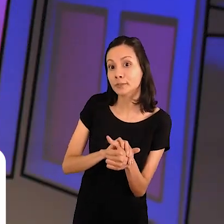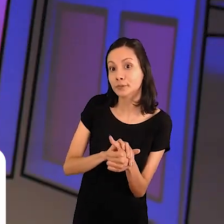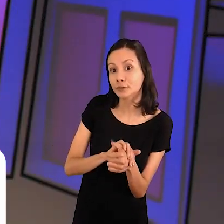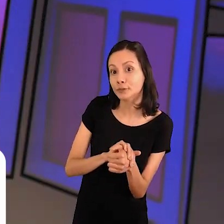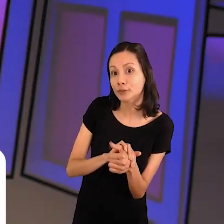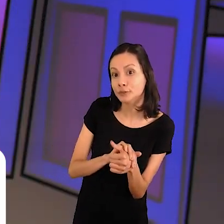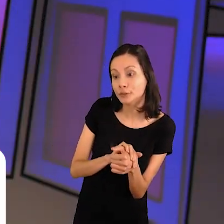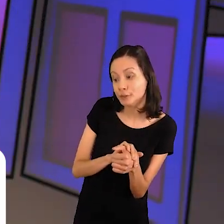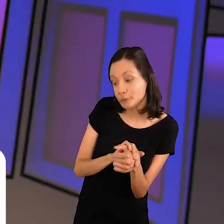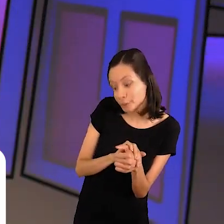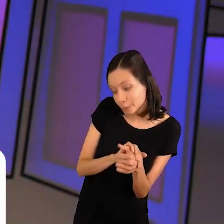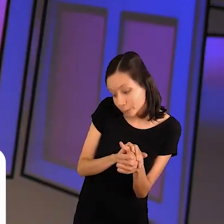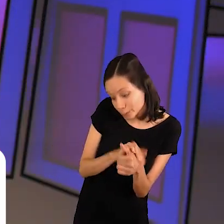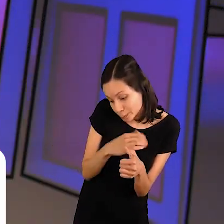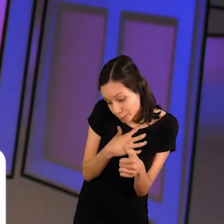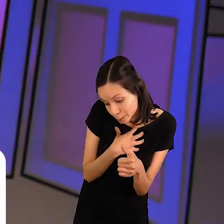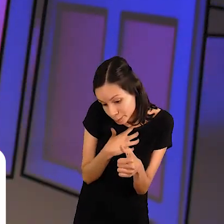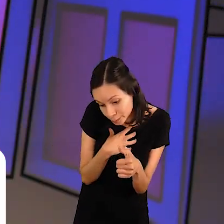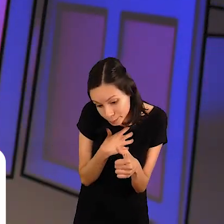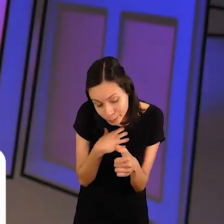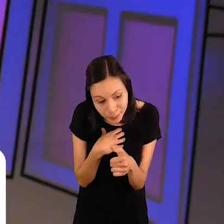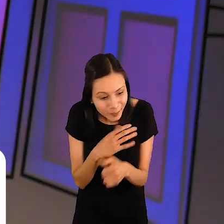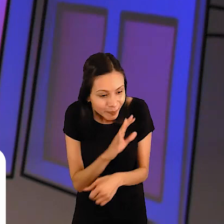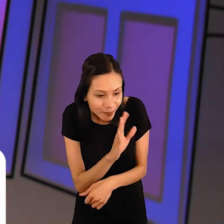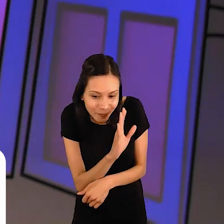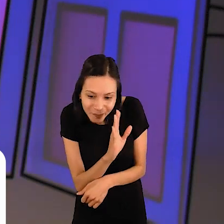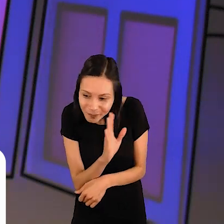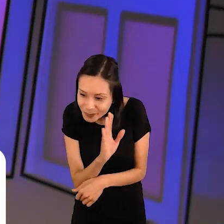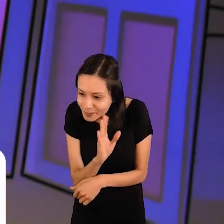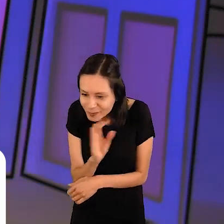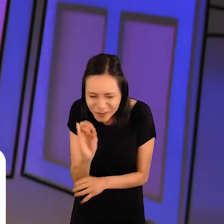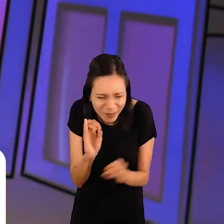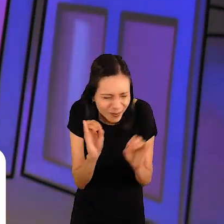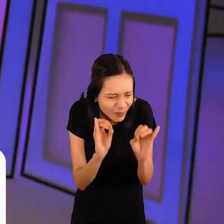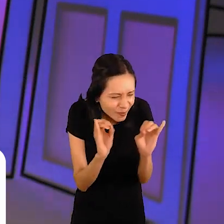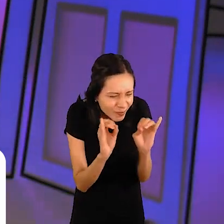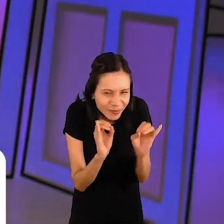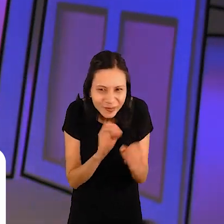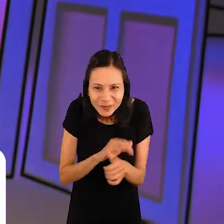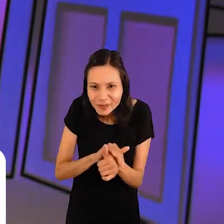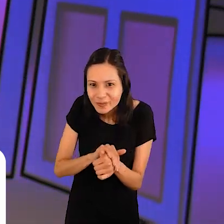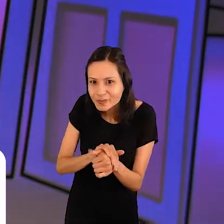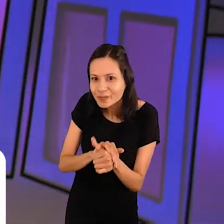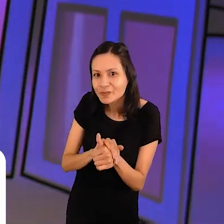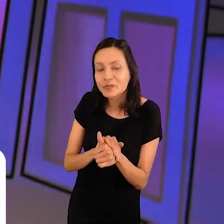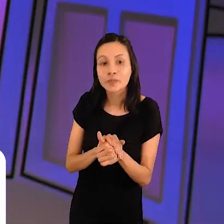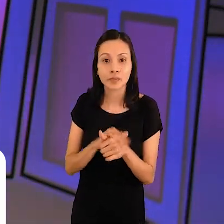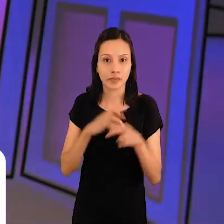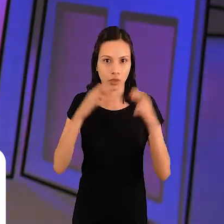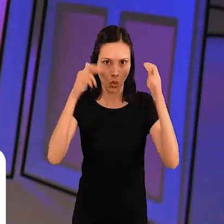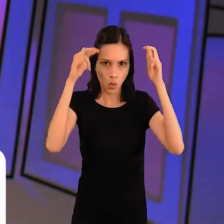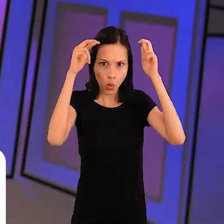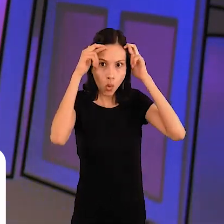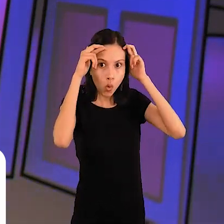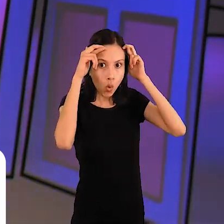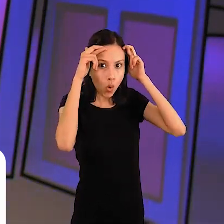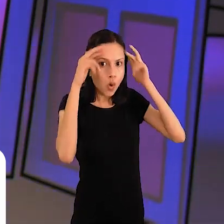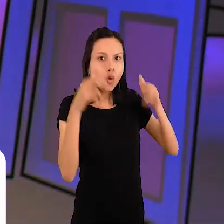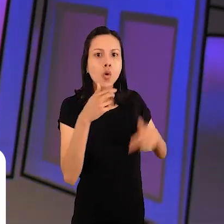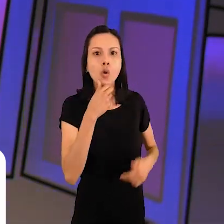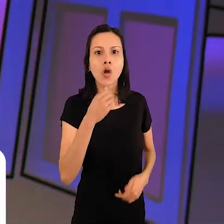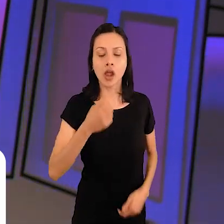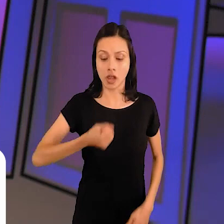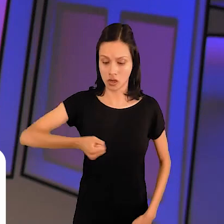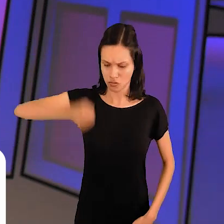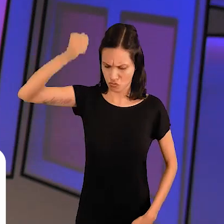cabeça baixa, cumprimentando um e outro. O rei então, com o seu cedro, bateu no